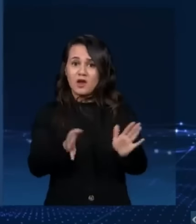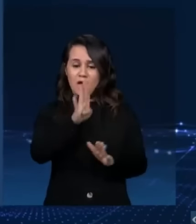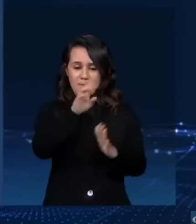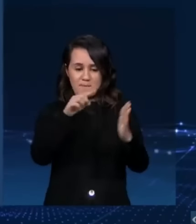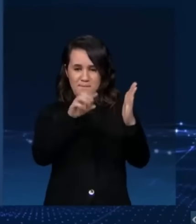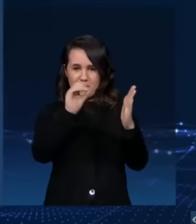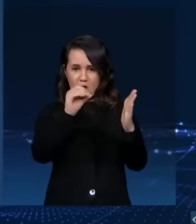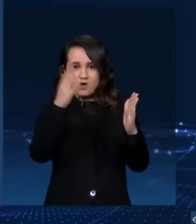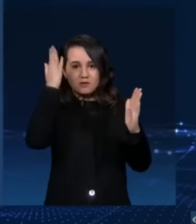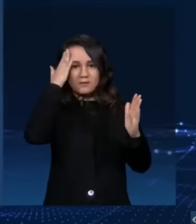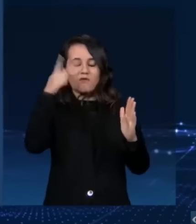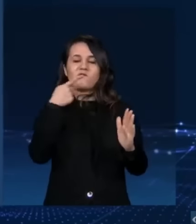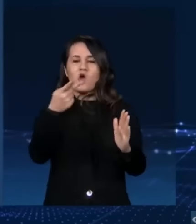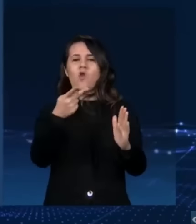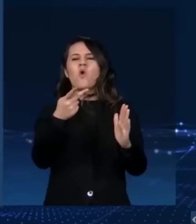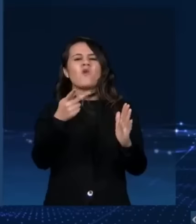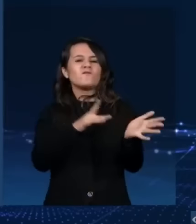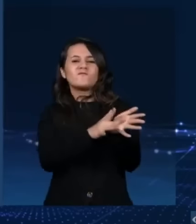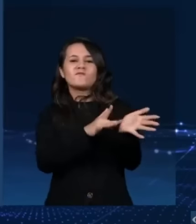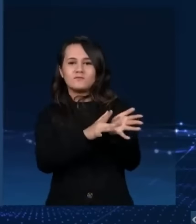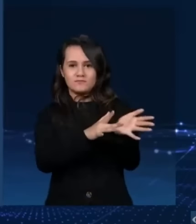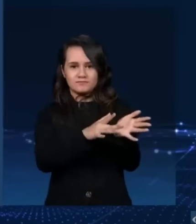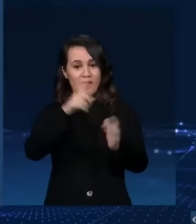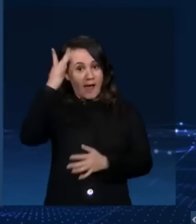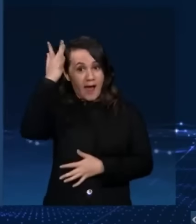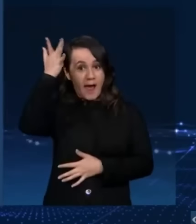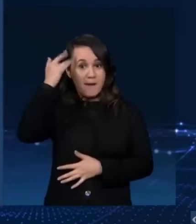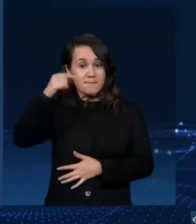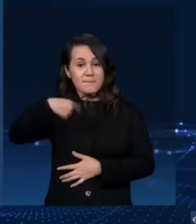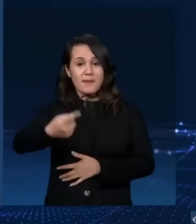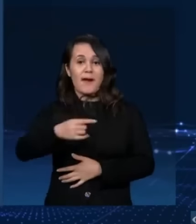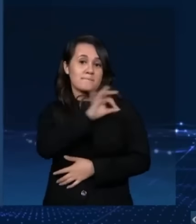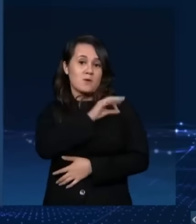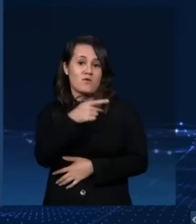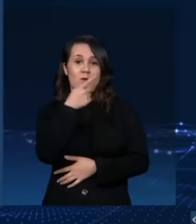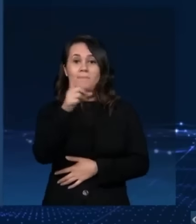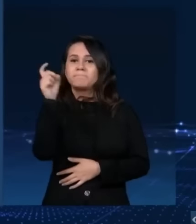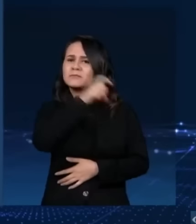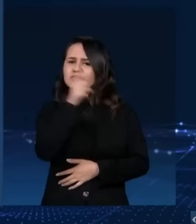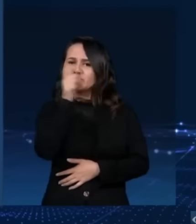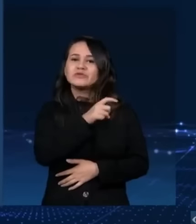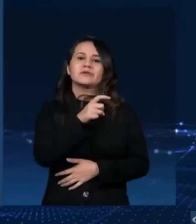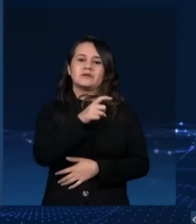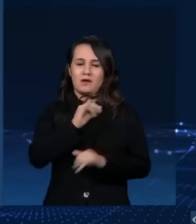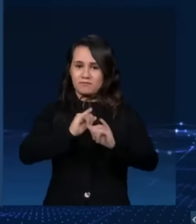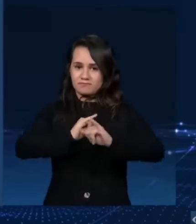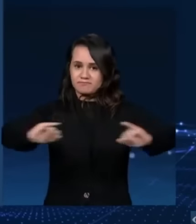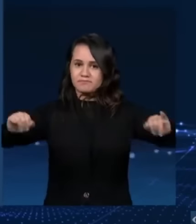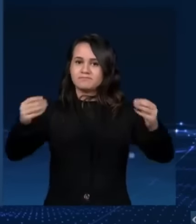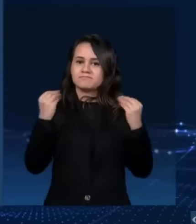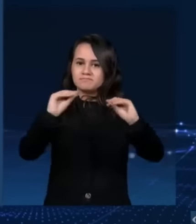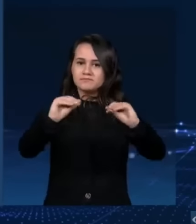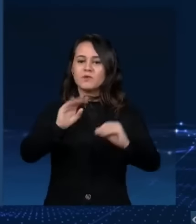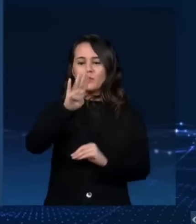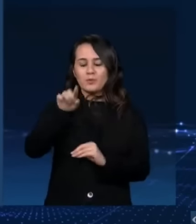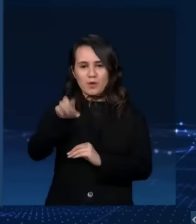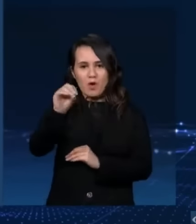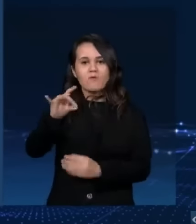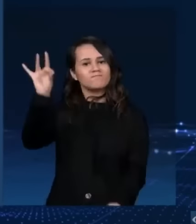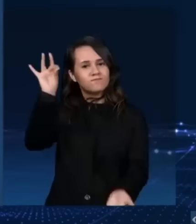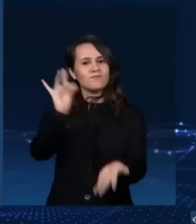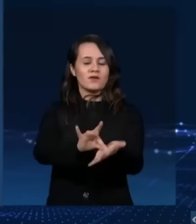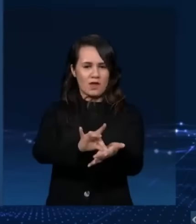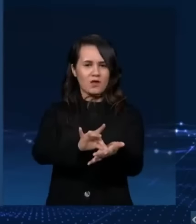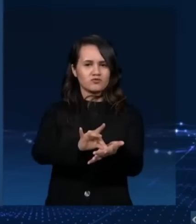BO tinha sido forjado. No dia seguinte a polícia civil lhe desmentiu. Colocou um comunicado dizendo que o BO era